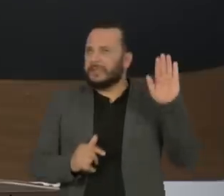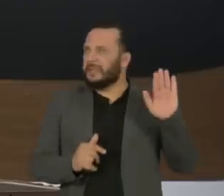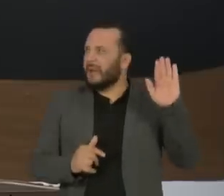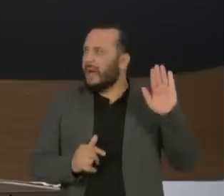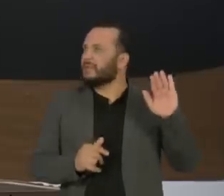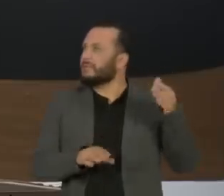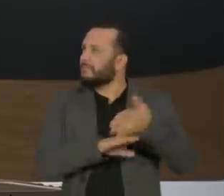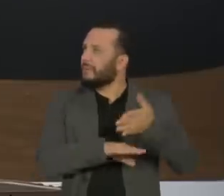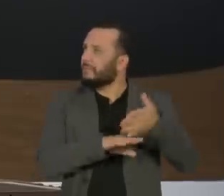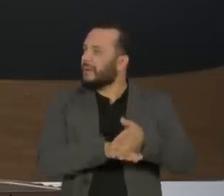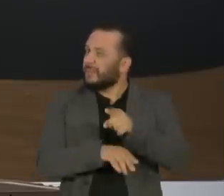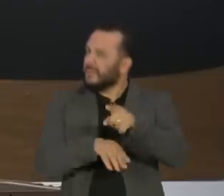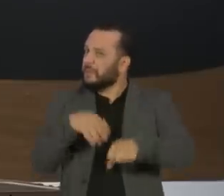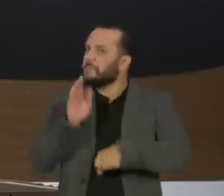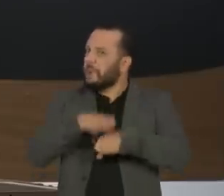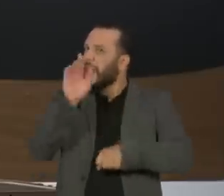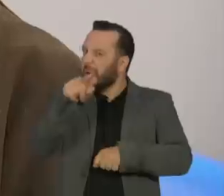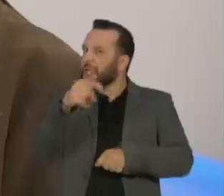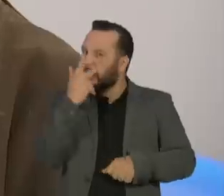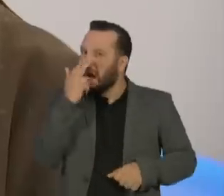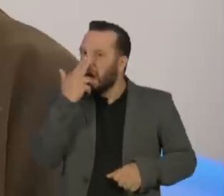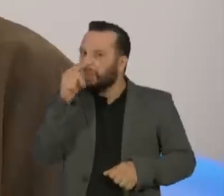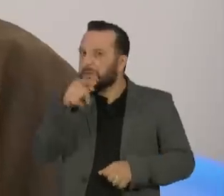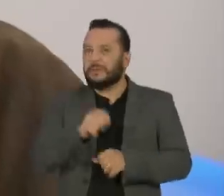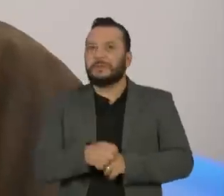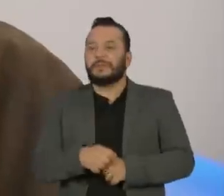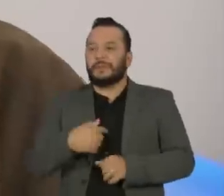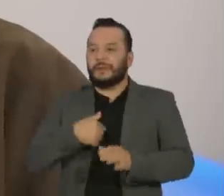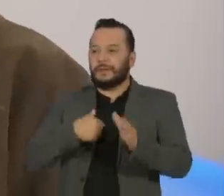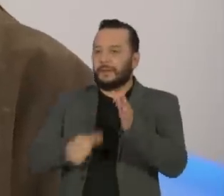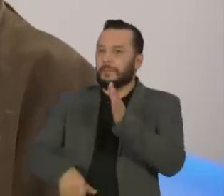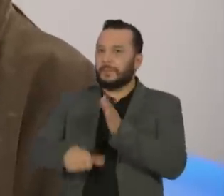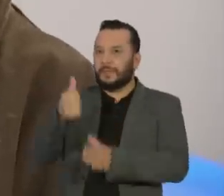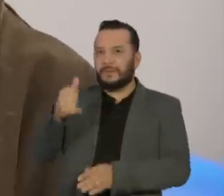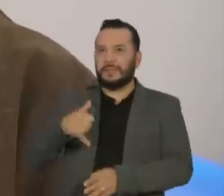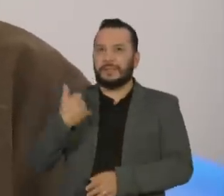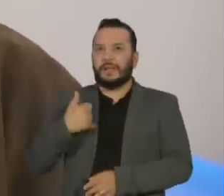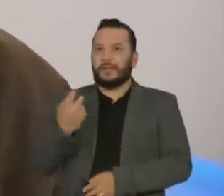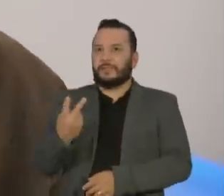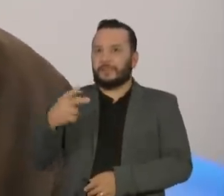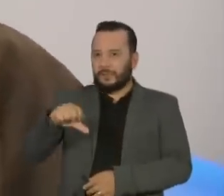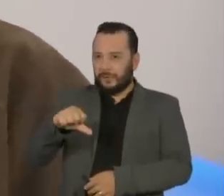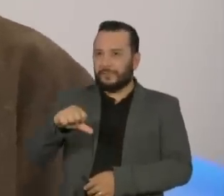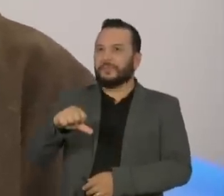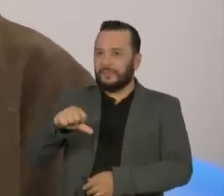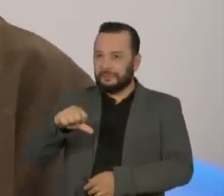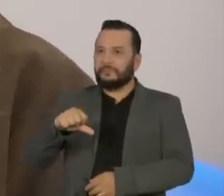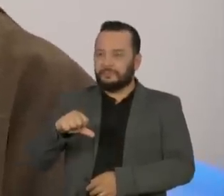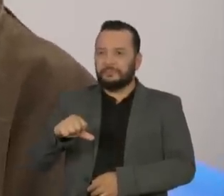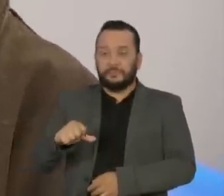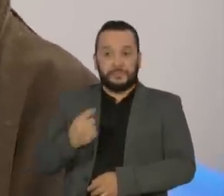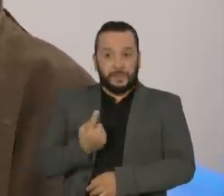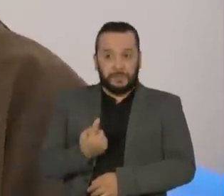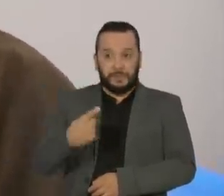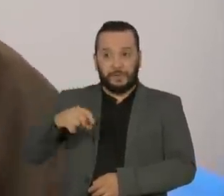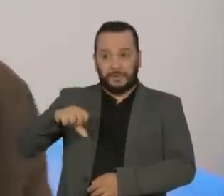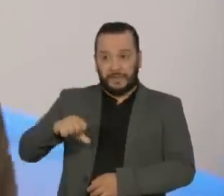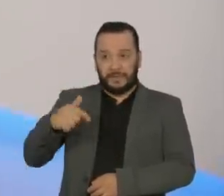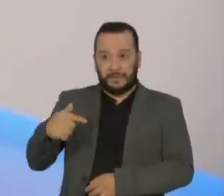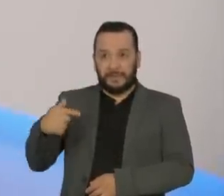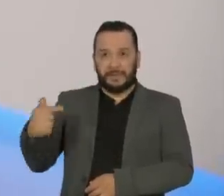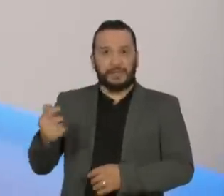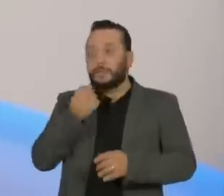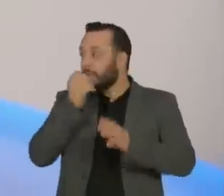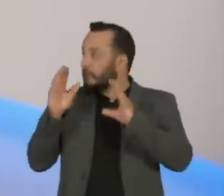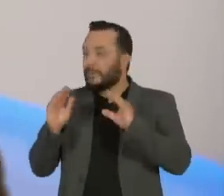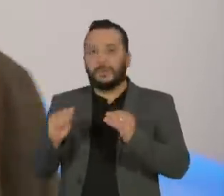tem muitos que vieram aqui tantas vezes. É, eu vim com a primeira vez, com 29 anos ainda, né? Em 1977, boa noite